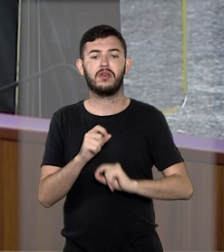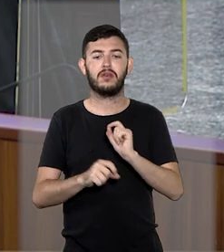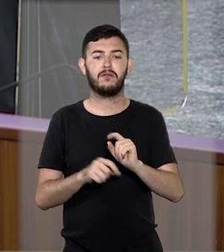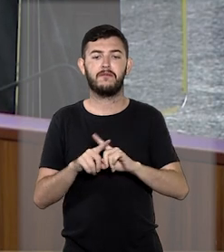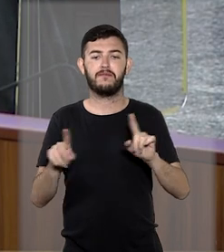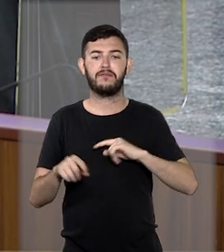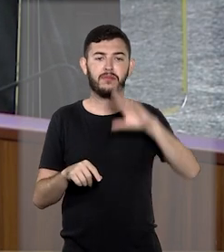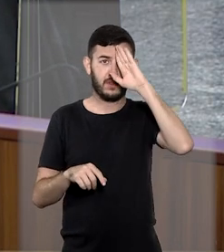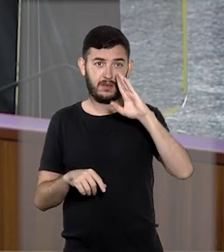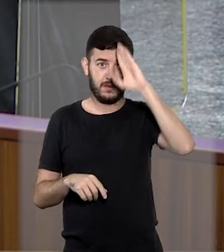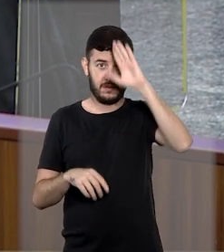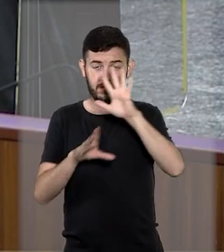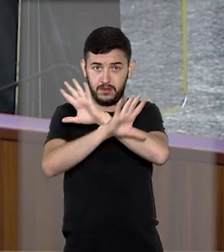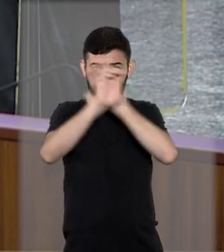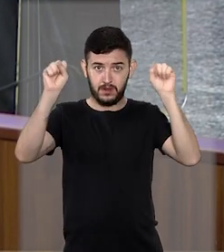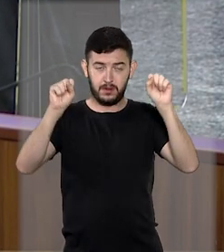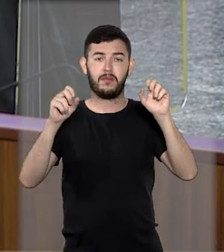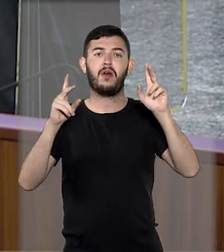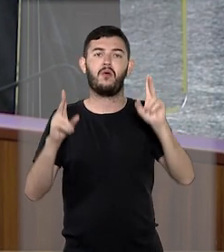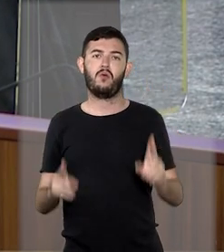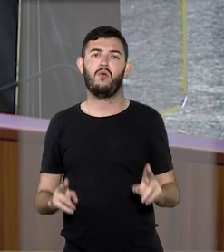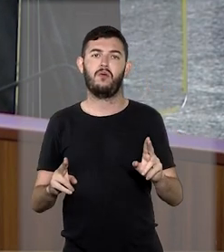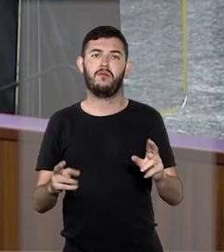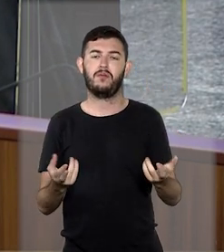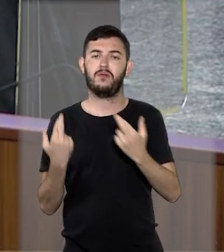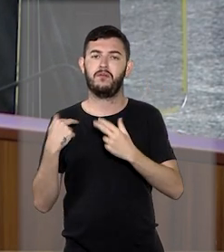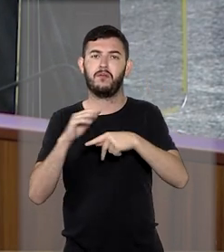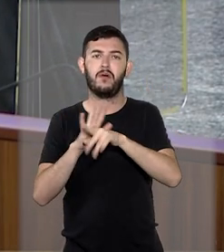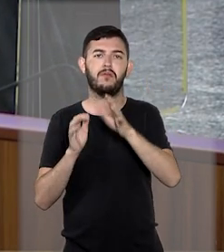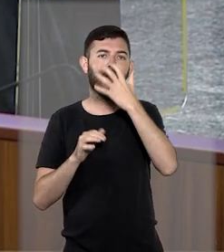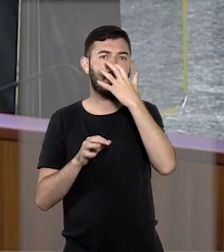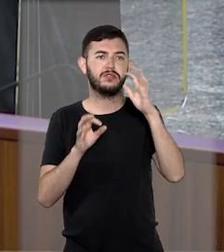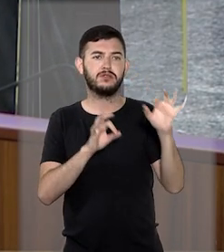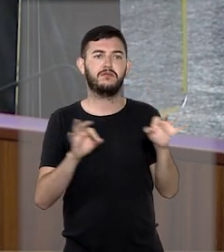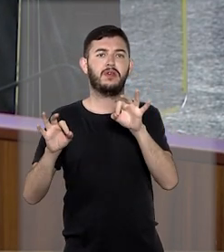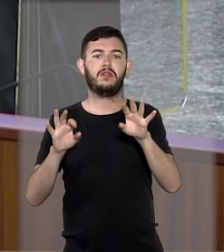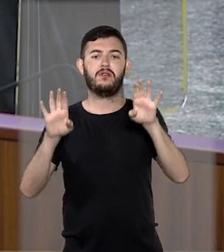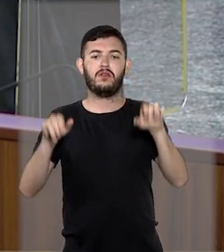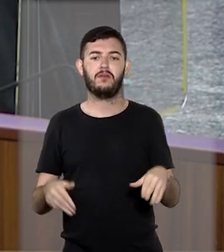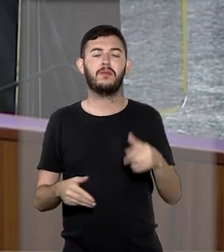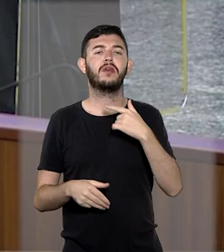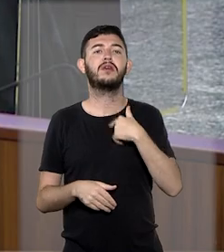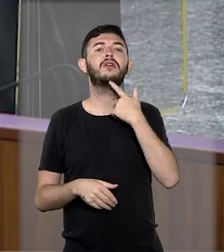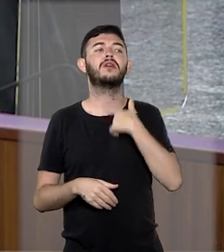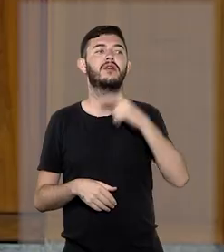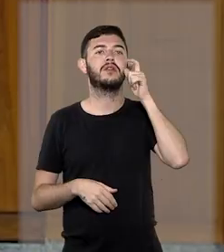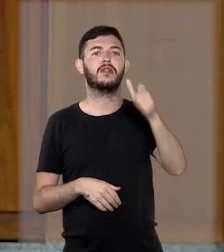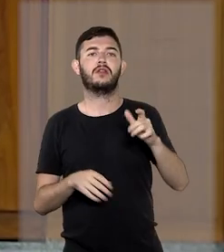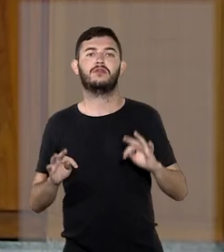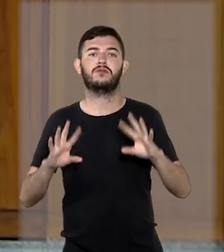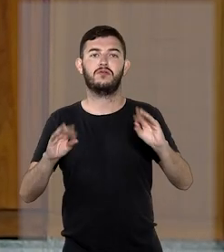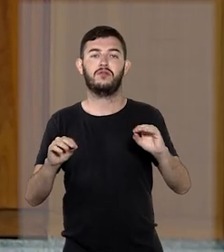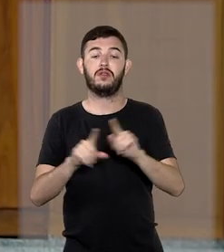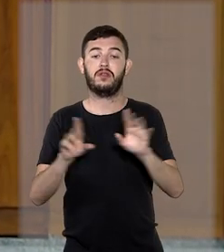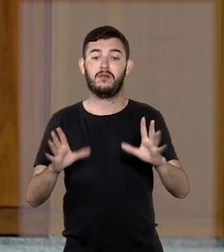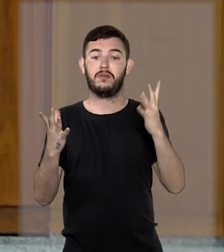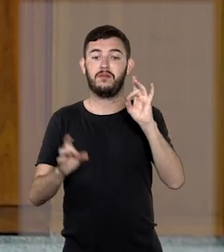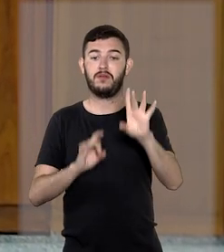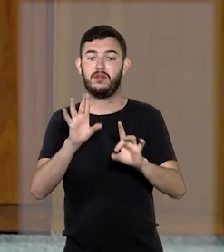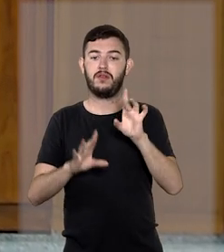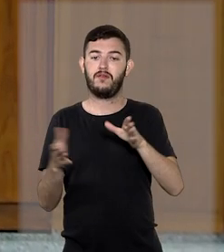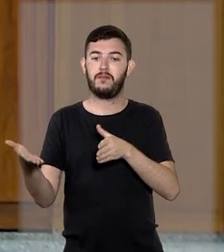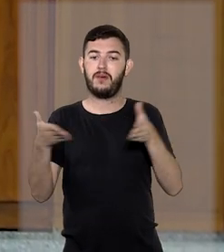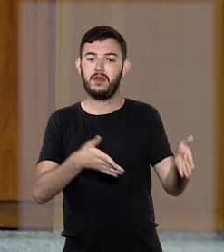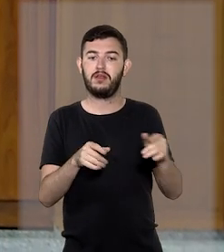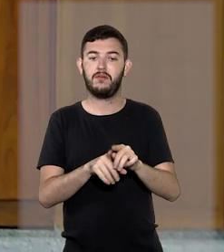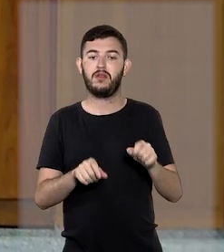unanimidade no tribunal como destinatário da admiração e do bem-querer de todos. A cerimônia também contou